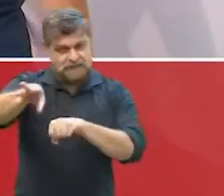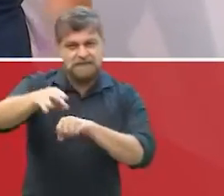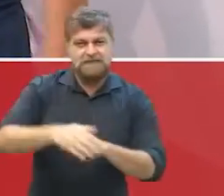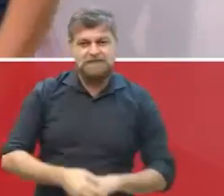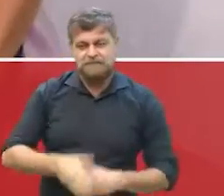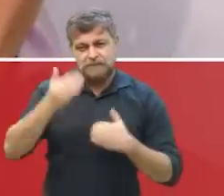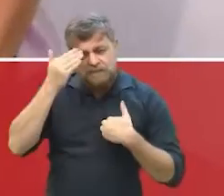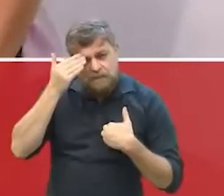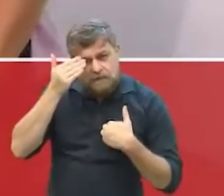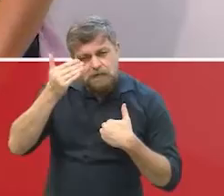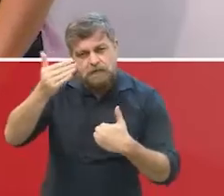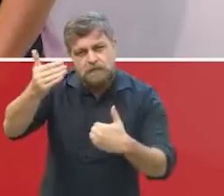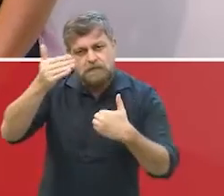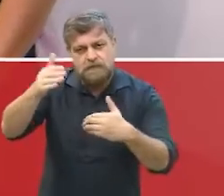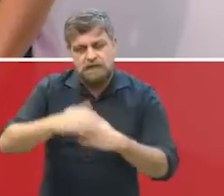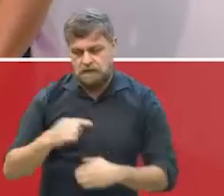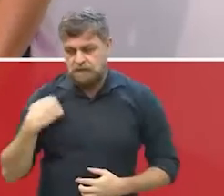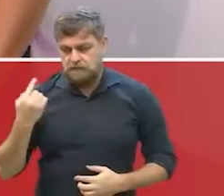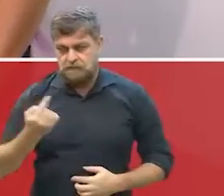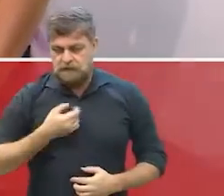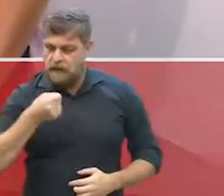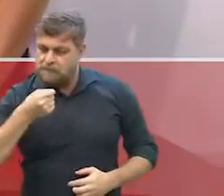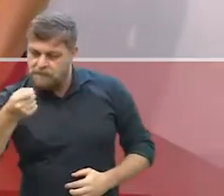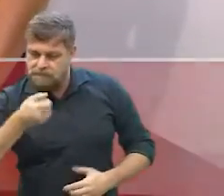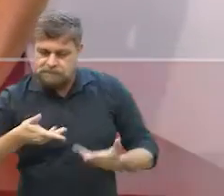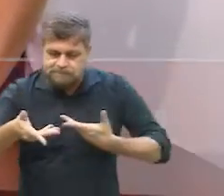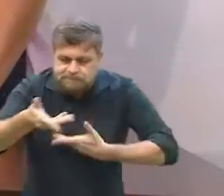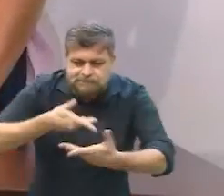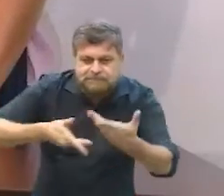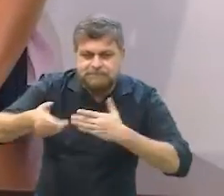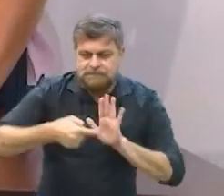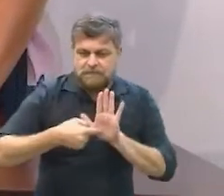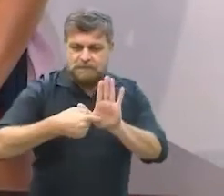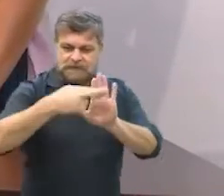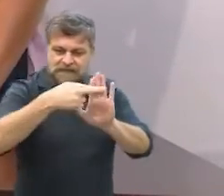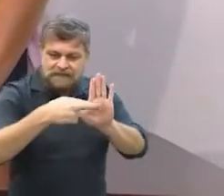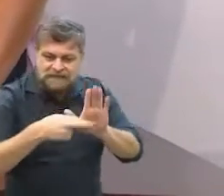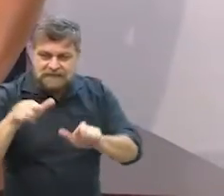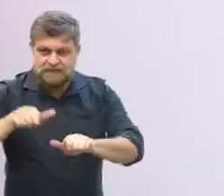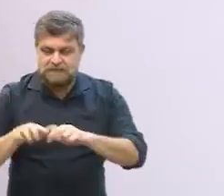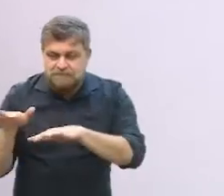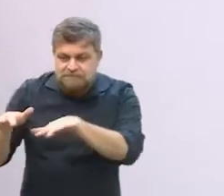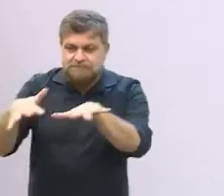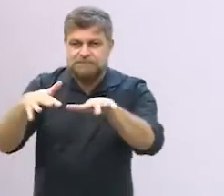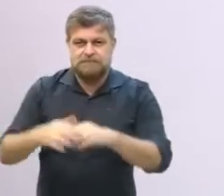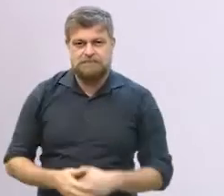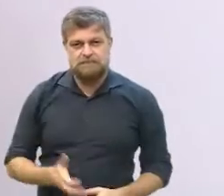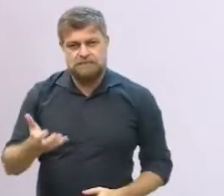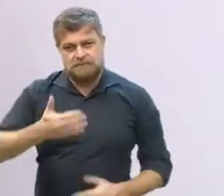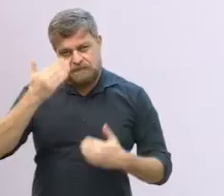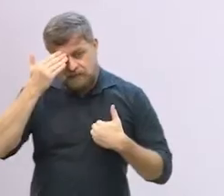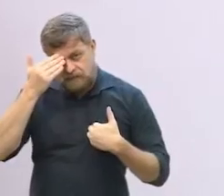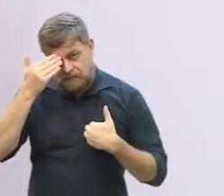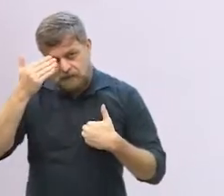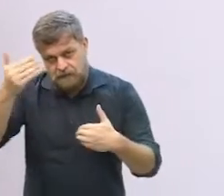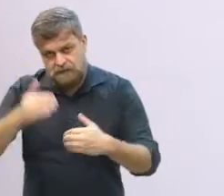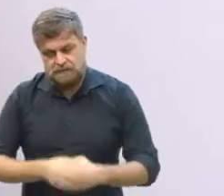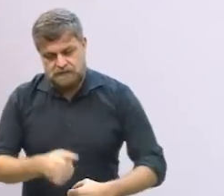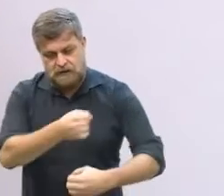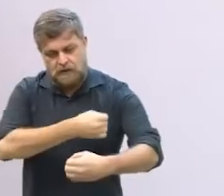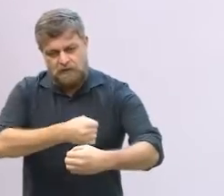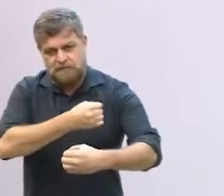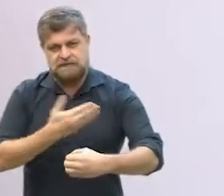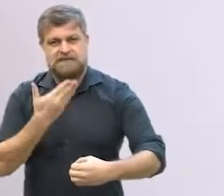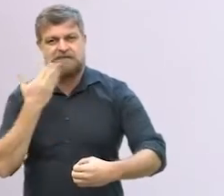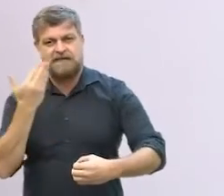muito obrigado eu que agradeço por receber a gente e dividir essa receita aqui com o pessoal de casa eu queria agradecer tanto ao Cozinha